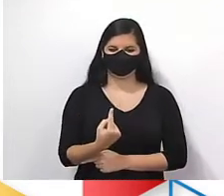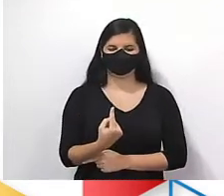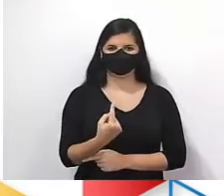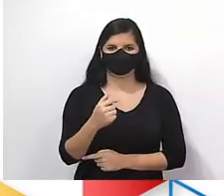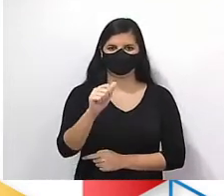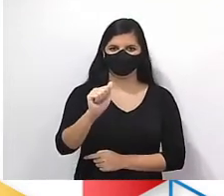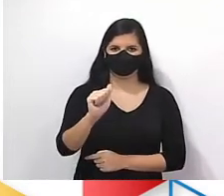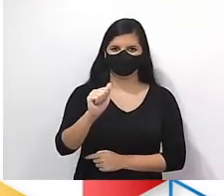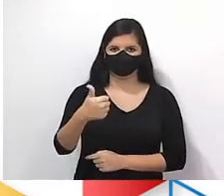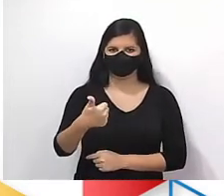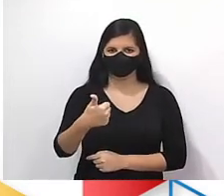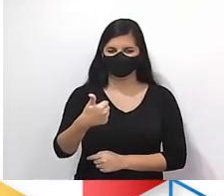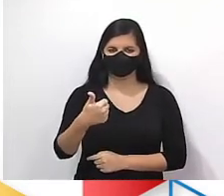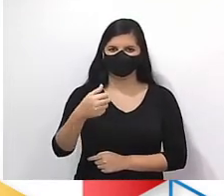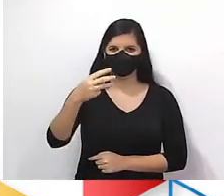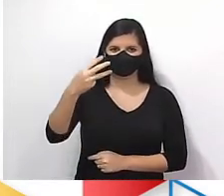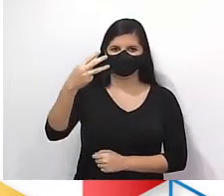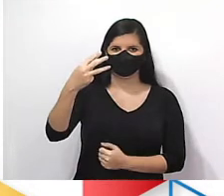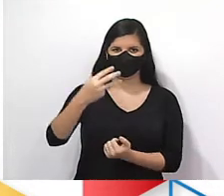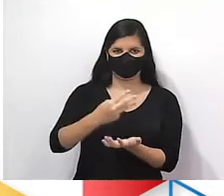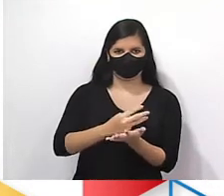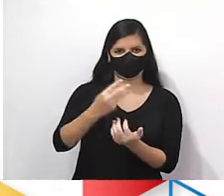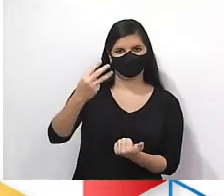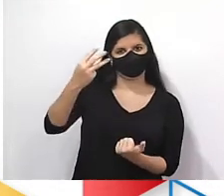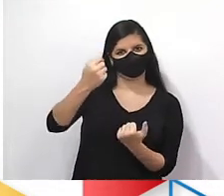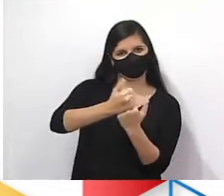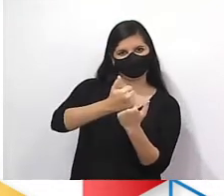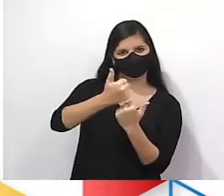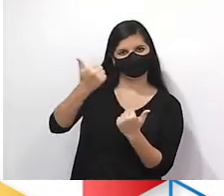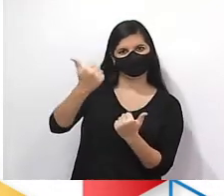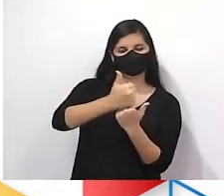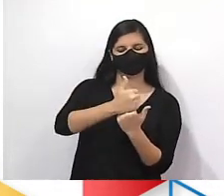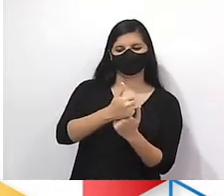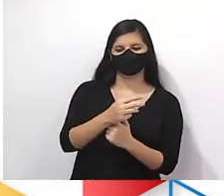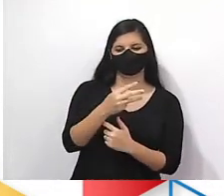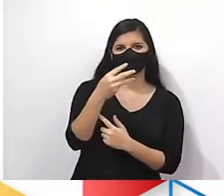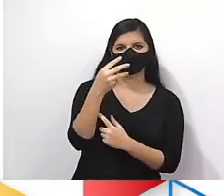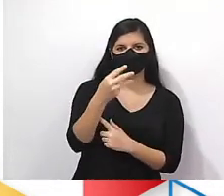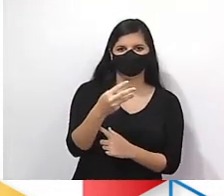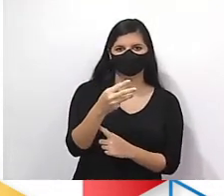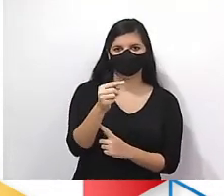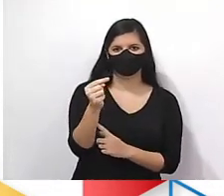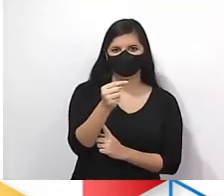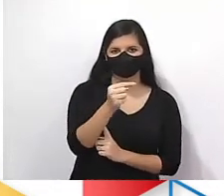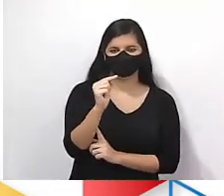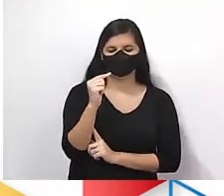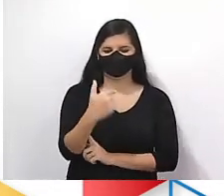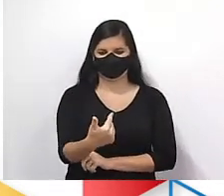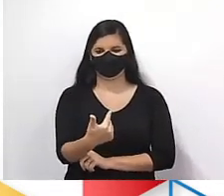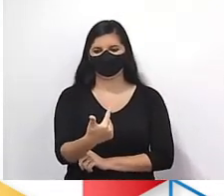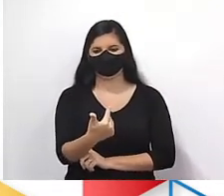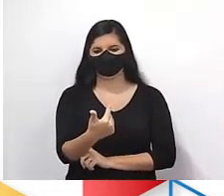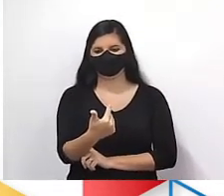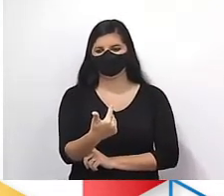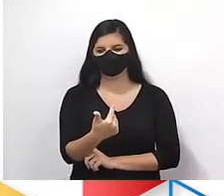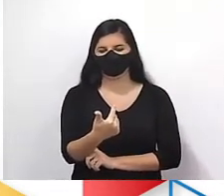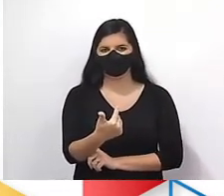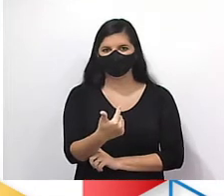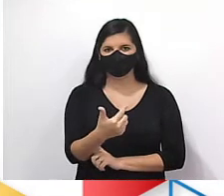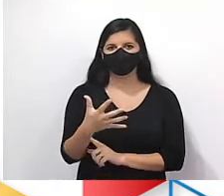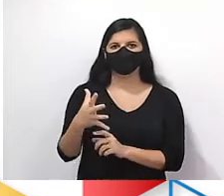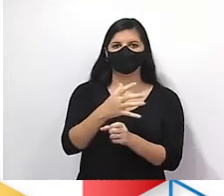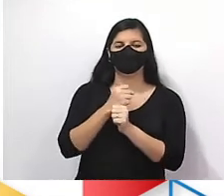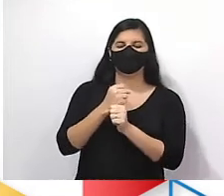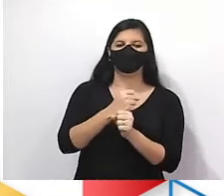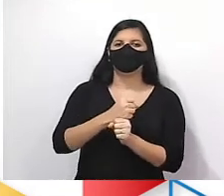A1. Quem é A1? 3 foi dado. Então vai ficar 3 menos 2, é A1 menos 2, ó. E o A1 não vale 3?